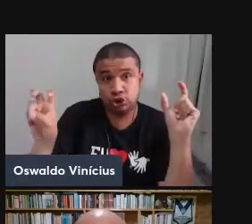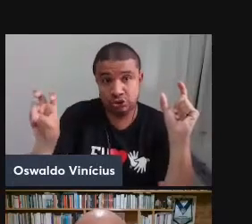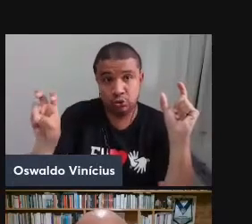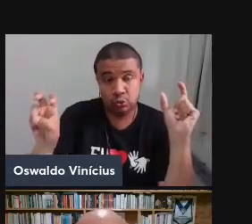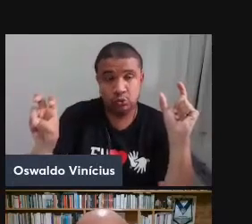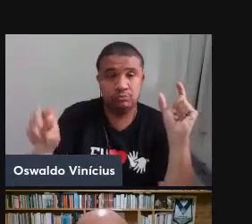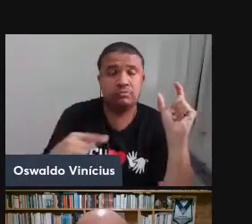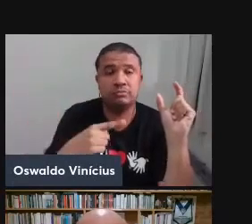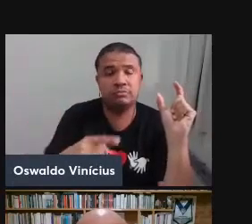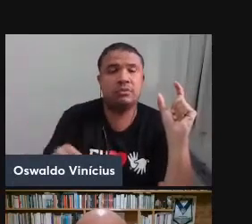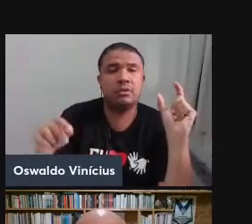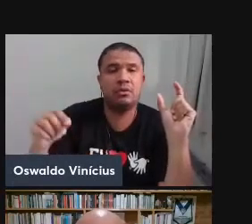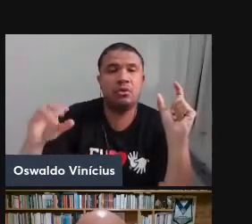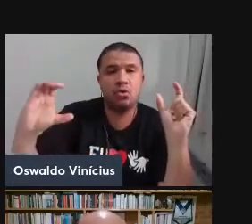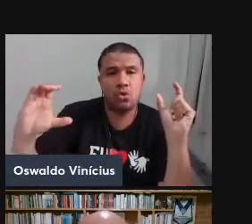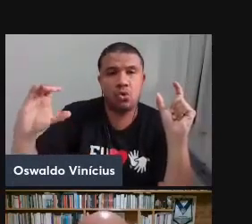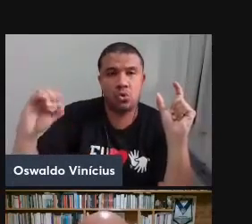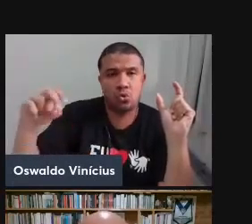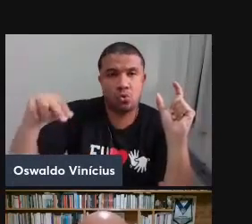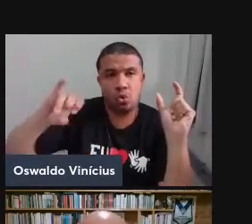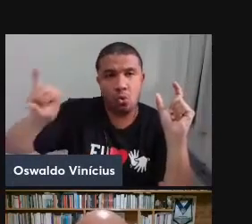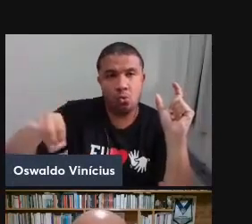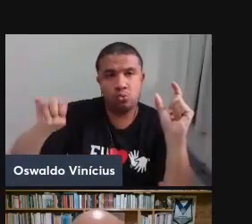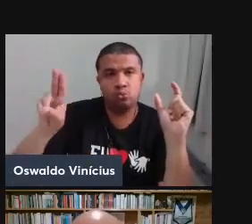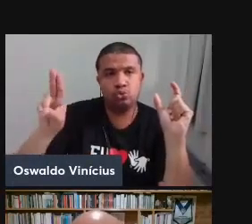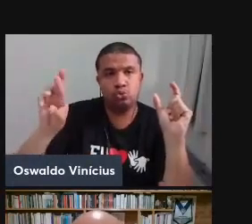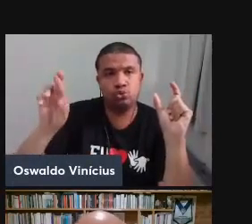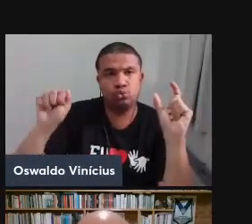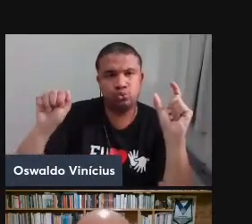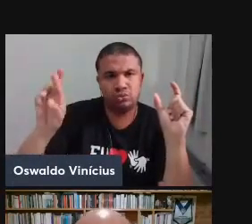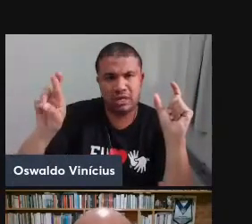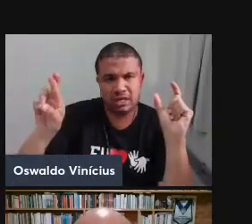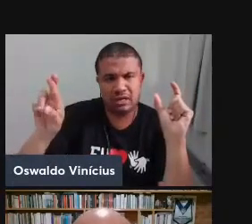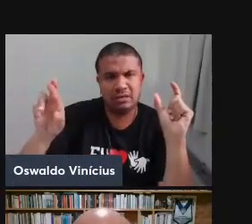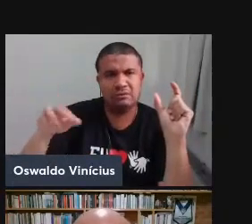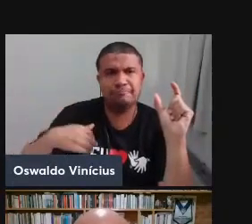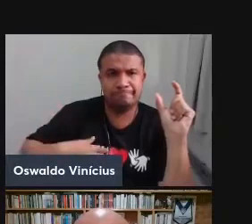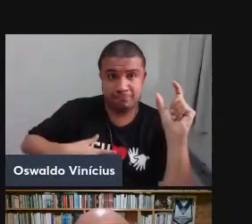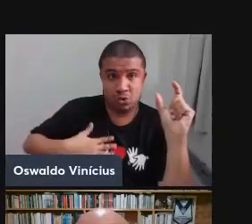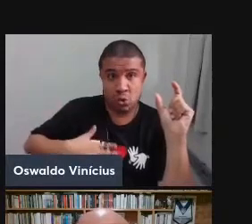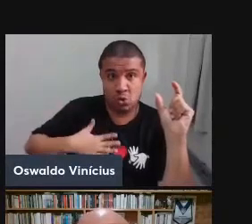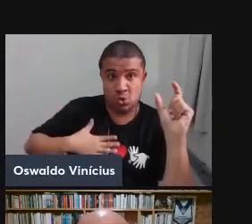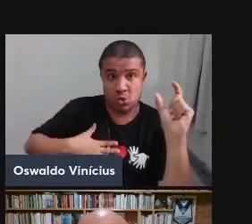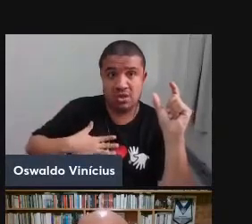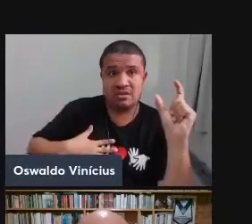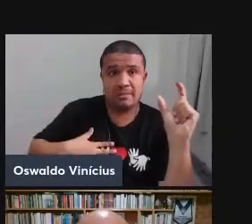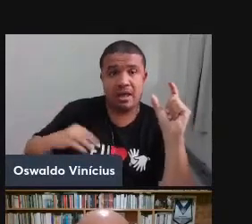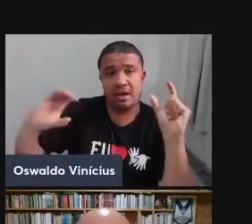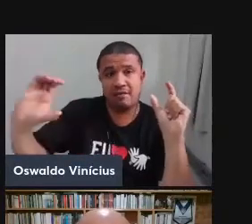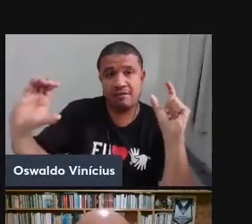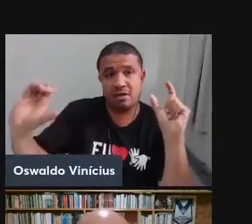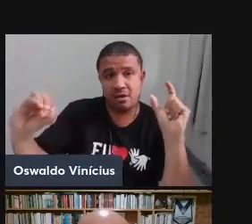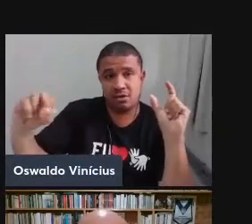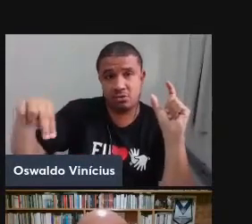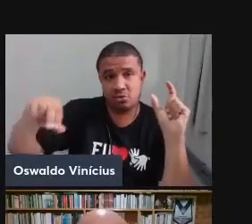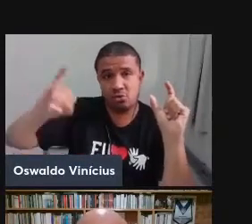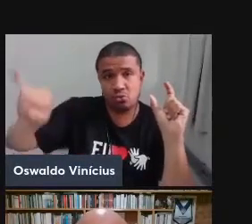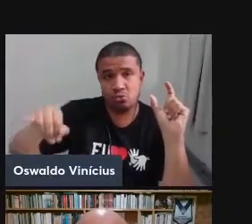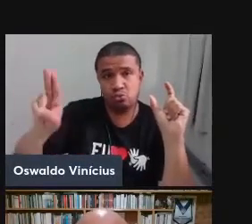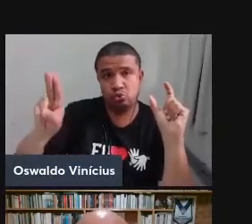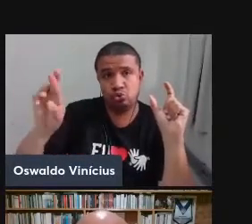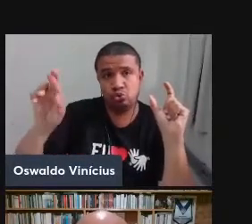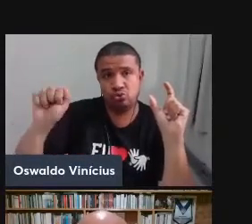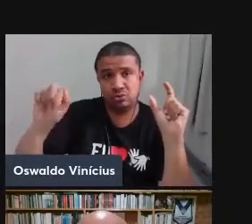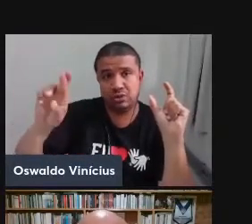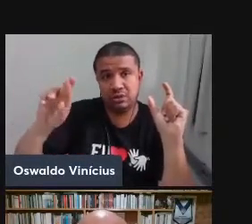fala, a palavra conjurar. É uma palavra bonita, eu gosto, pelo menos, dessa palavra, conjurar, que